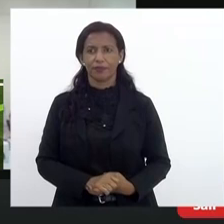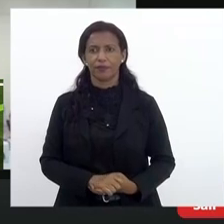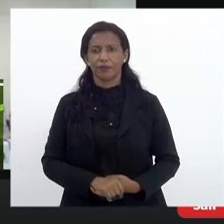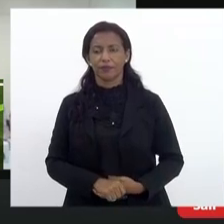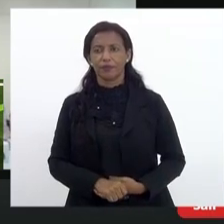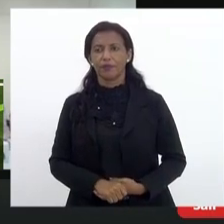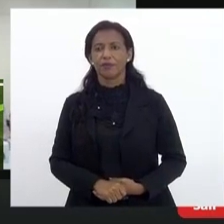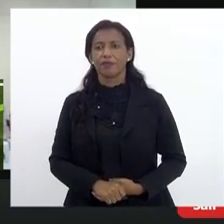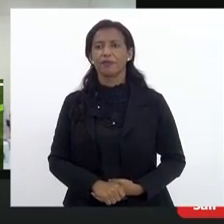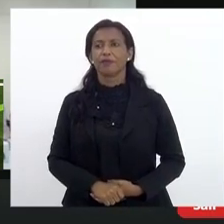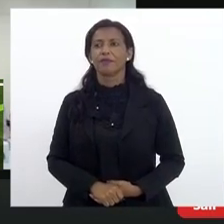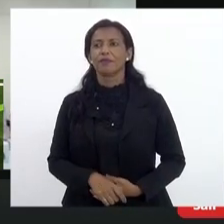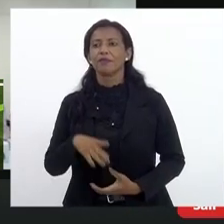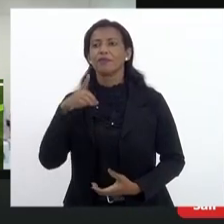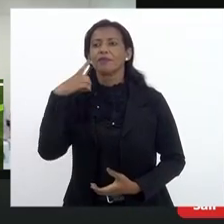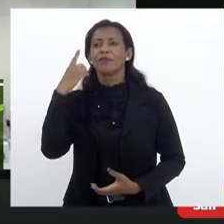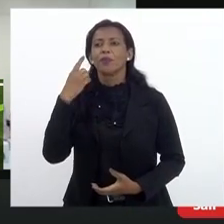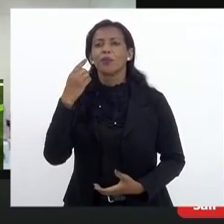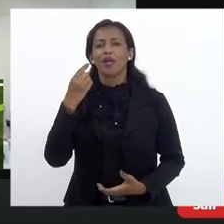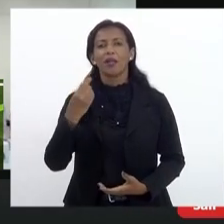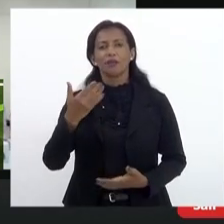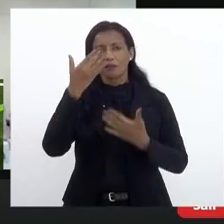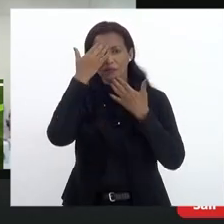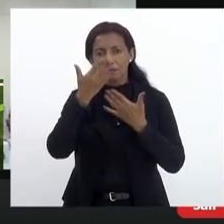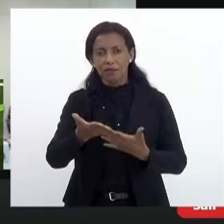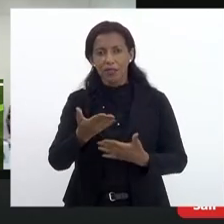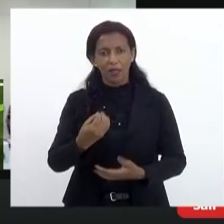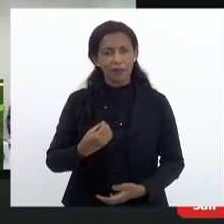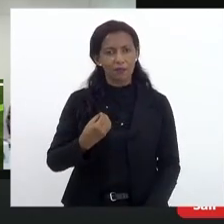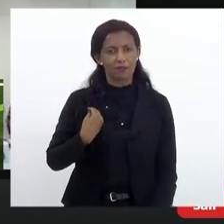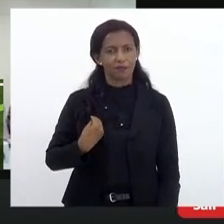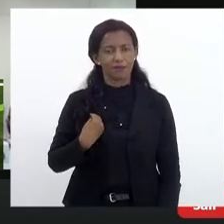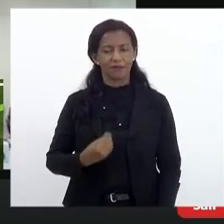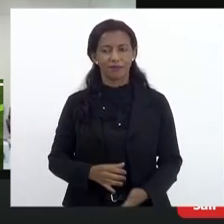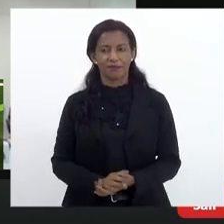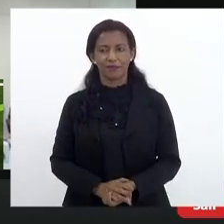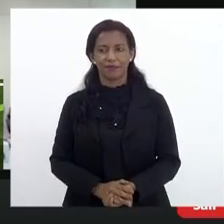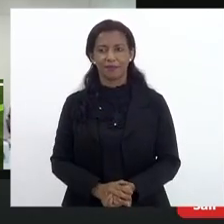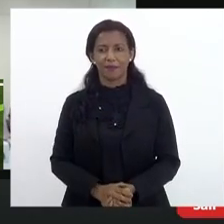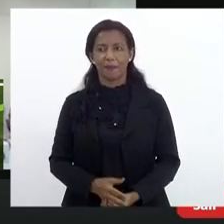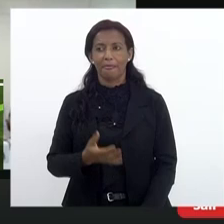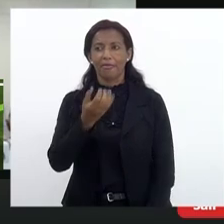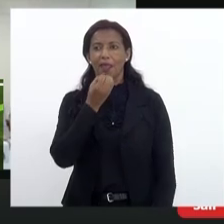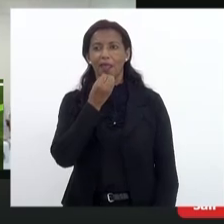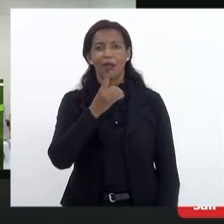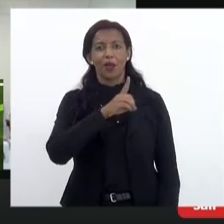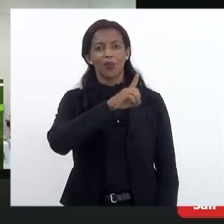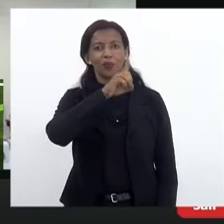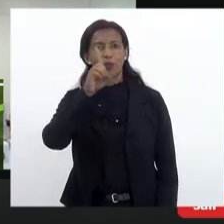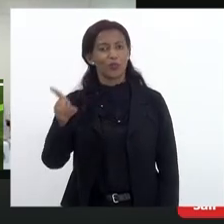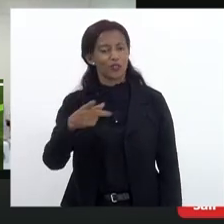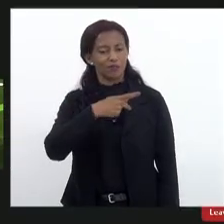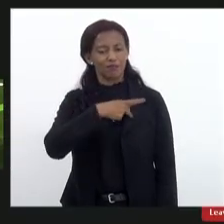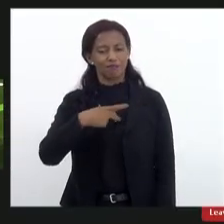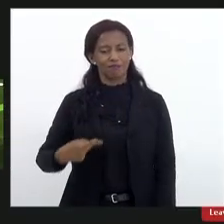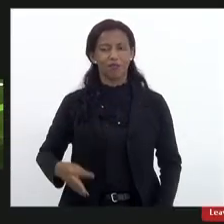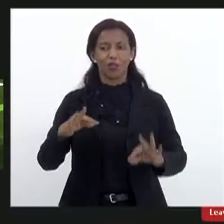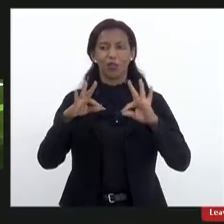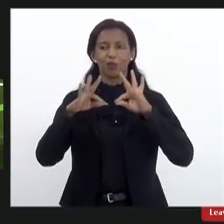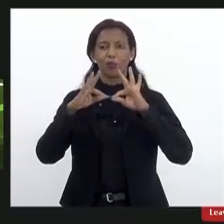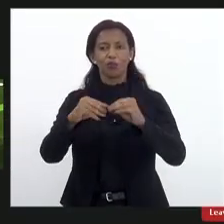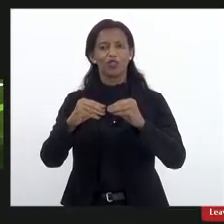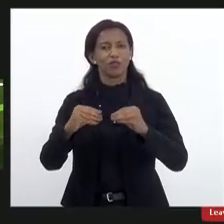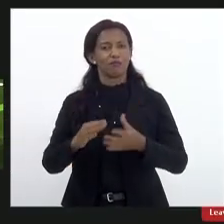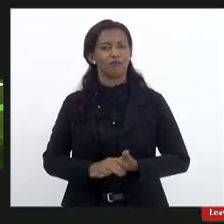deputado Wellington José, obrigado pela presença. Bom dia, presidente, bom dia a todos, bom dia a